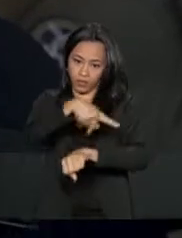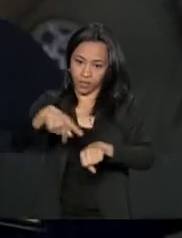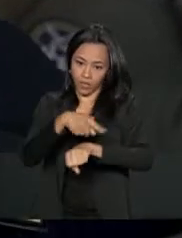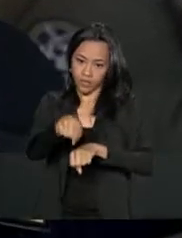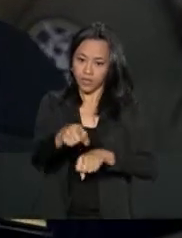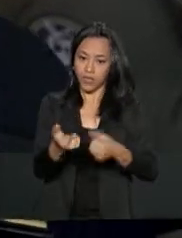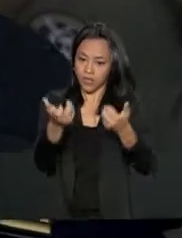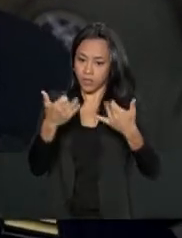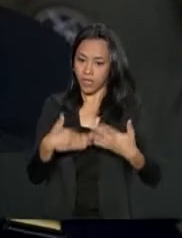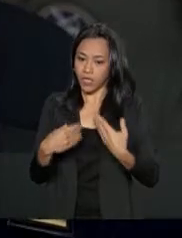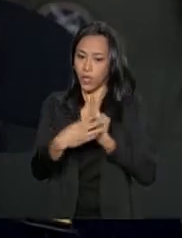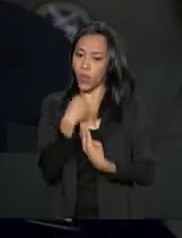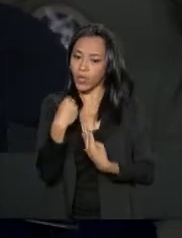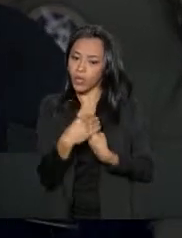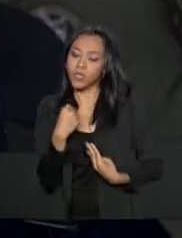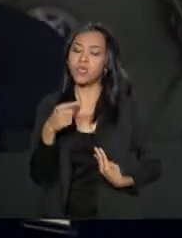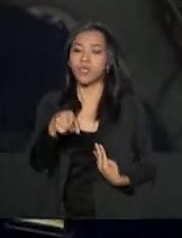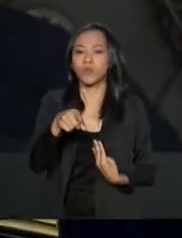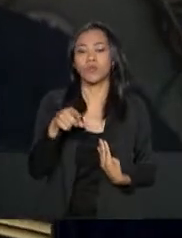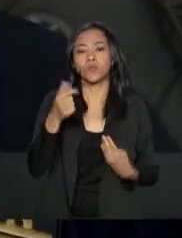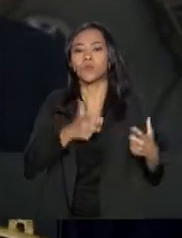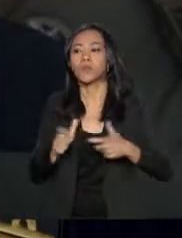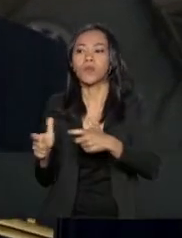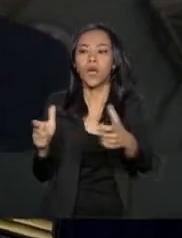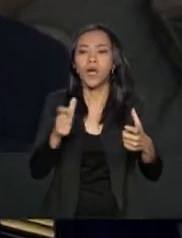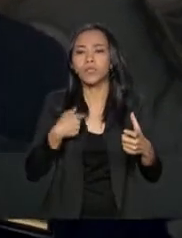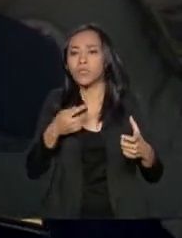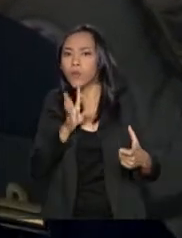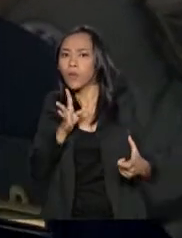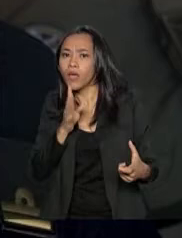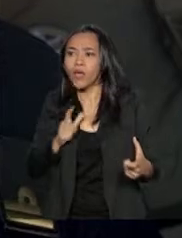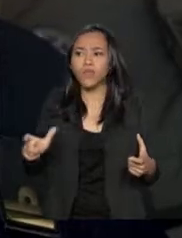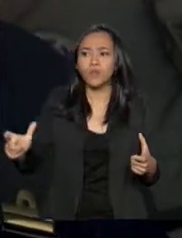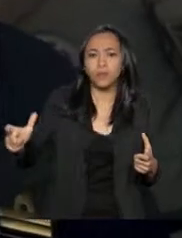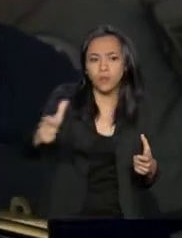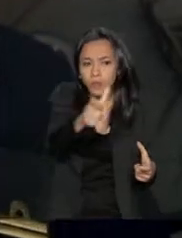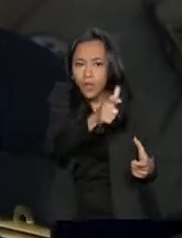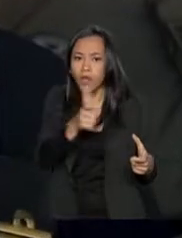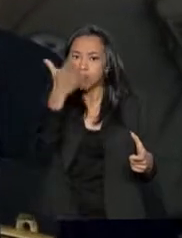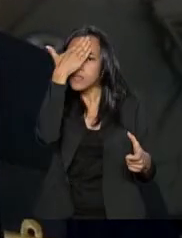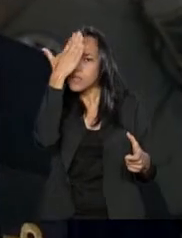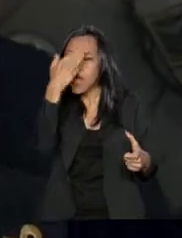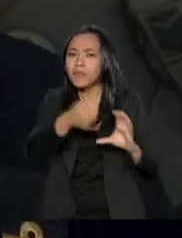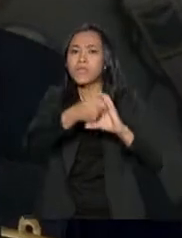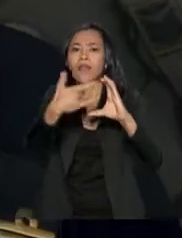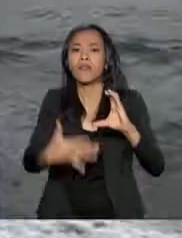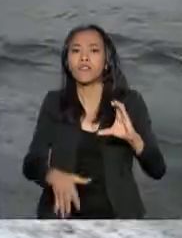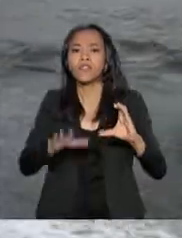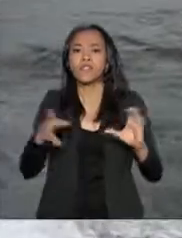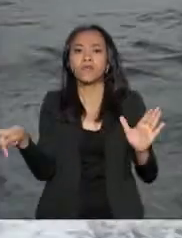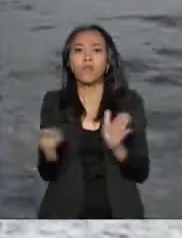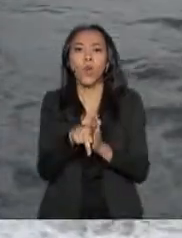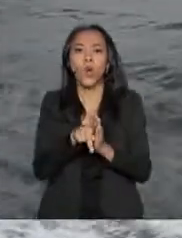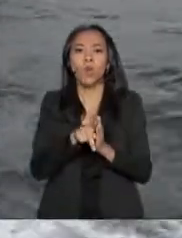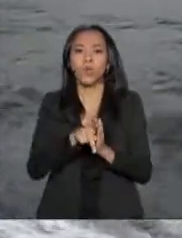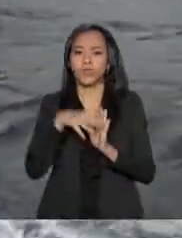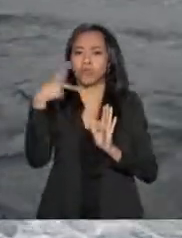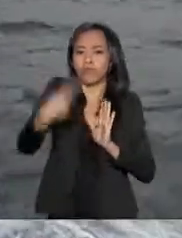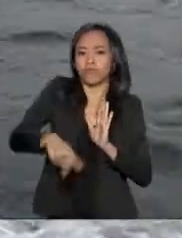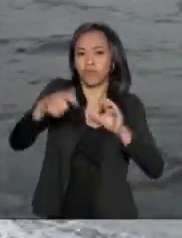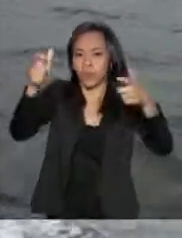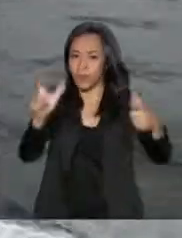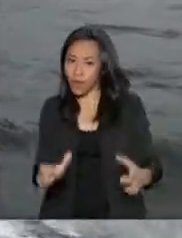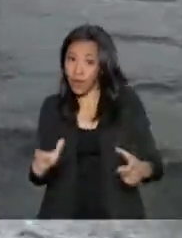Seria basicamente serviços comuns de prática. Eles conhecem a área, sabem a profundidade, sabem as características de cada ponto e auxiliam a